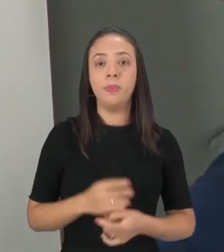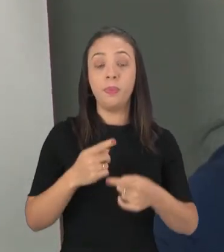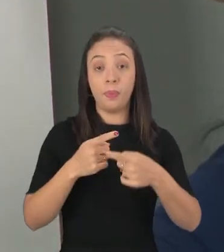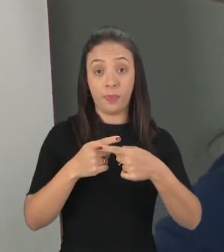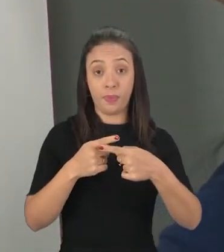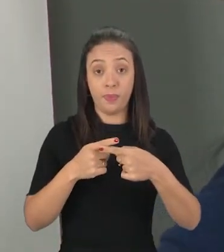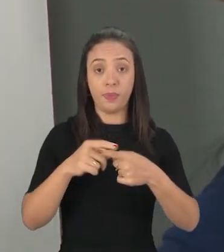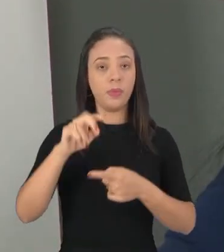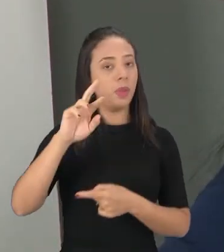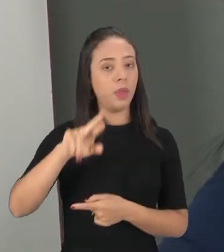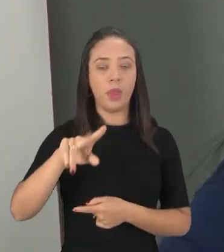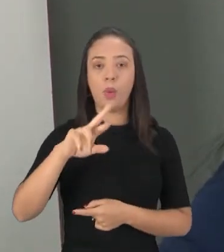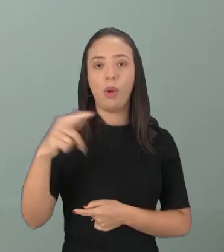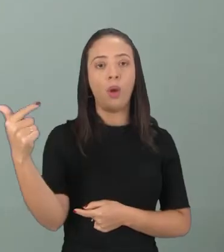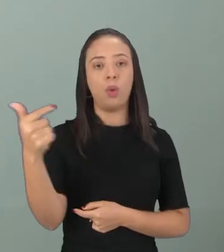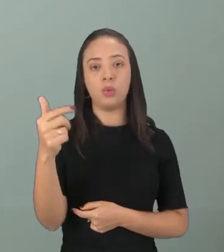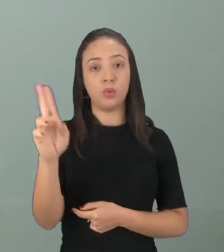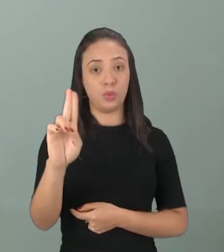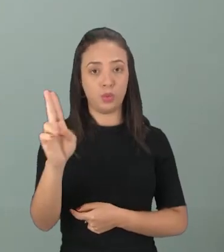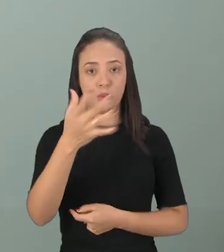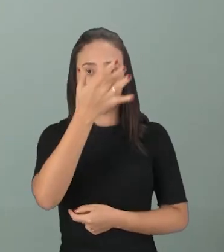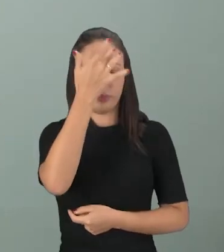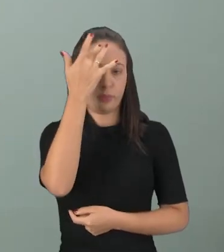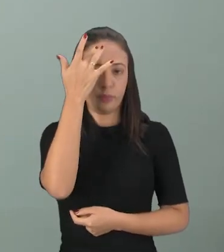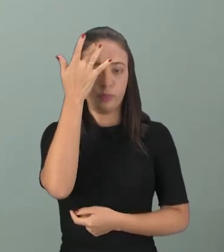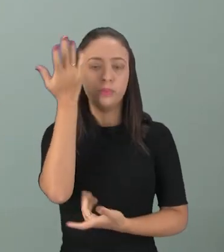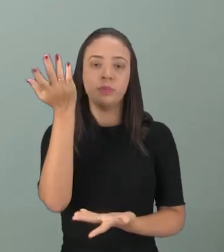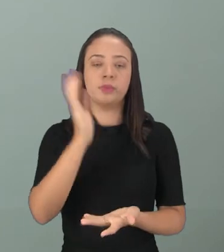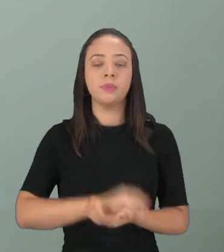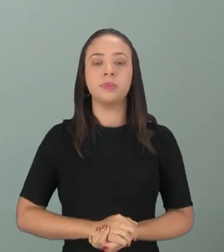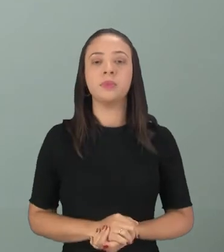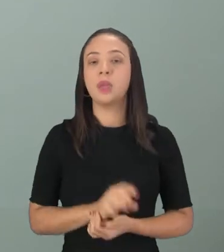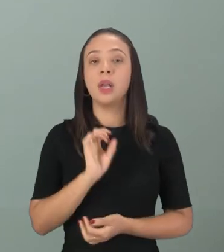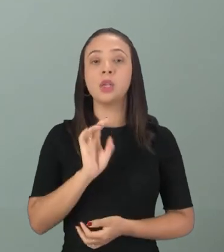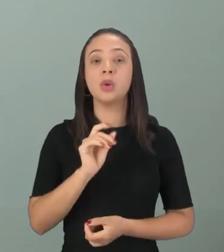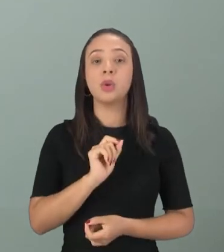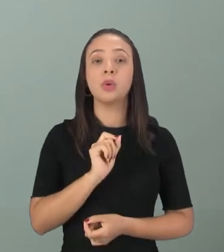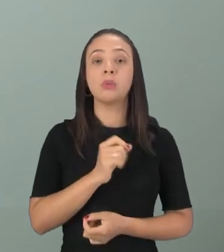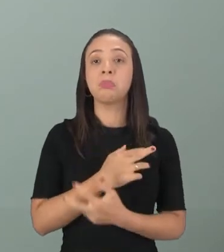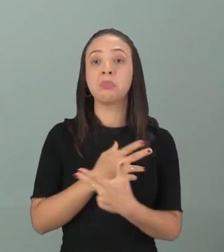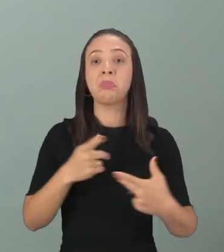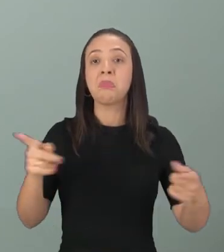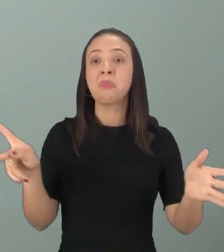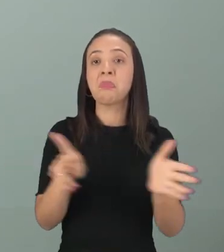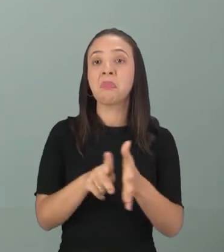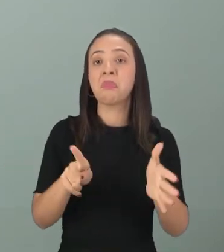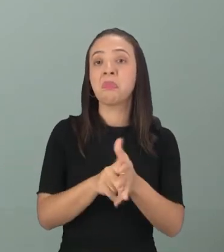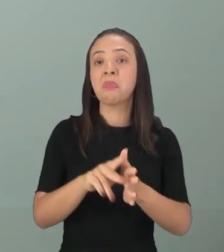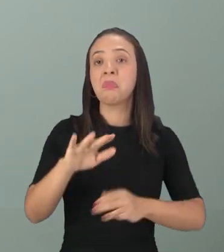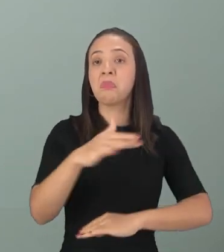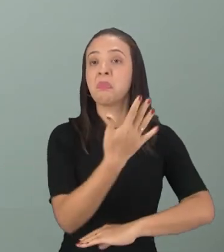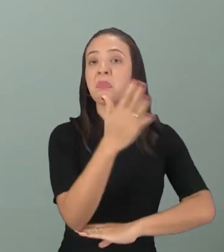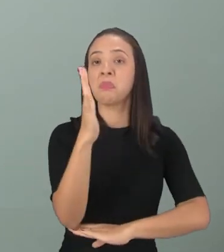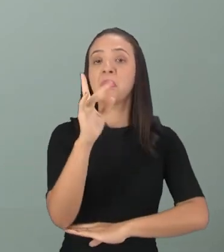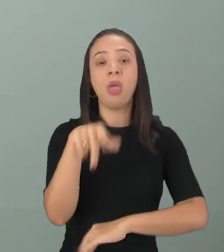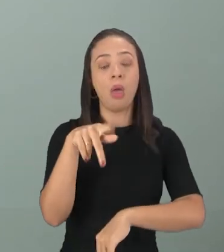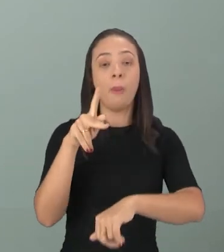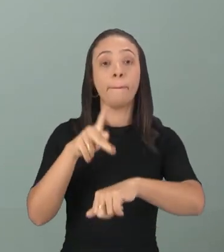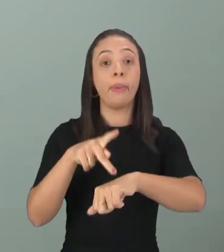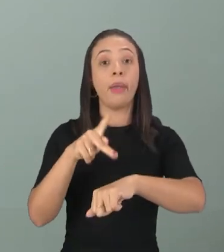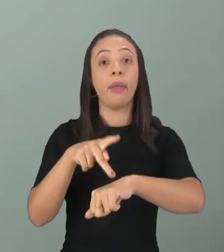não é sobrenome. Tá se referindo, né, a um elemento da natureza, a rocha, ok? Uma pedra, né?